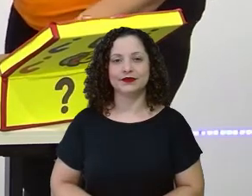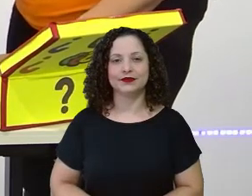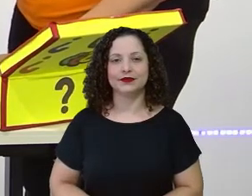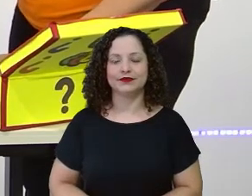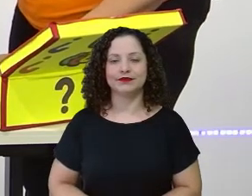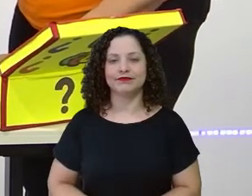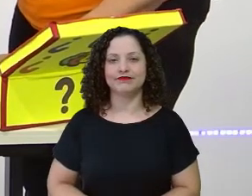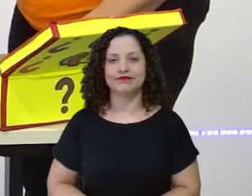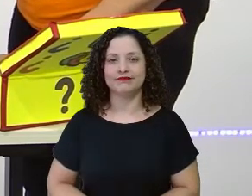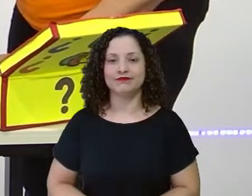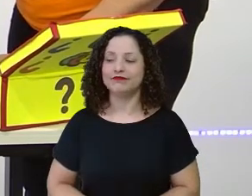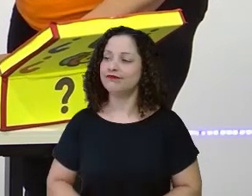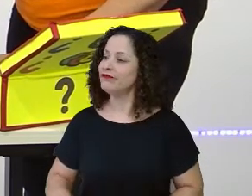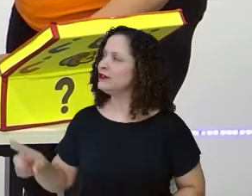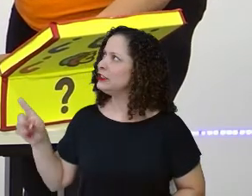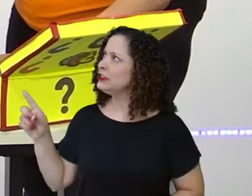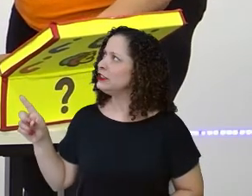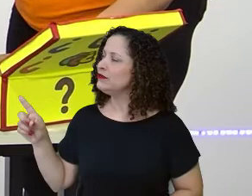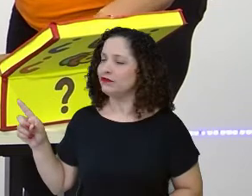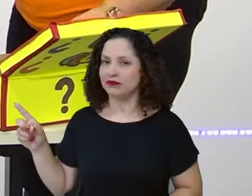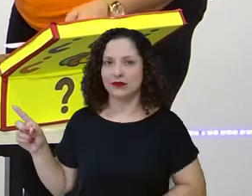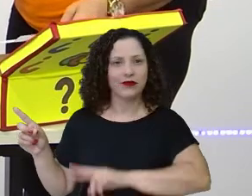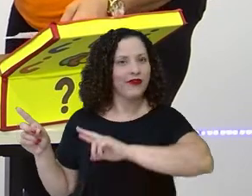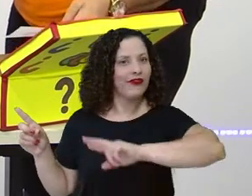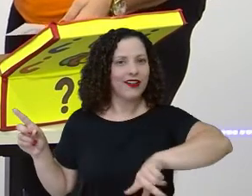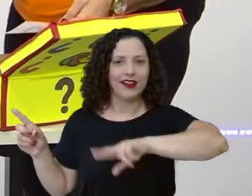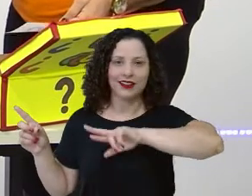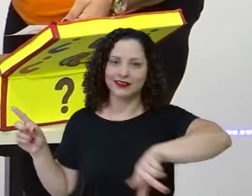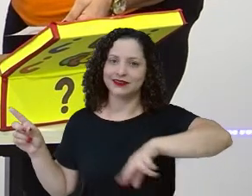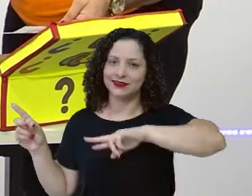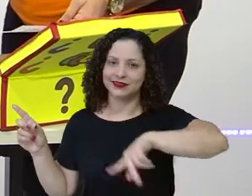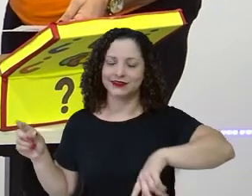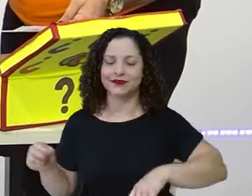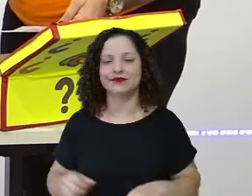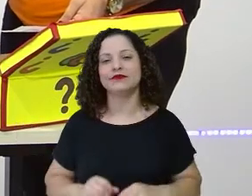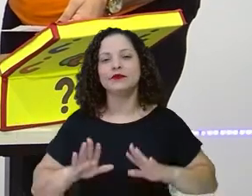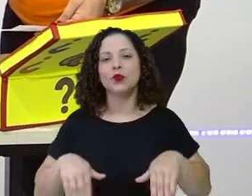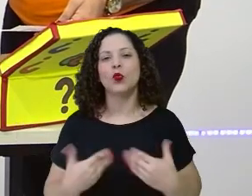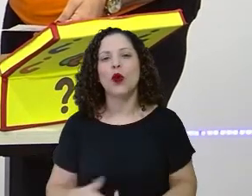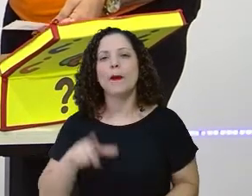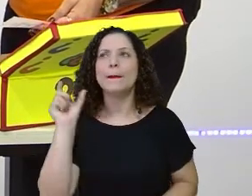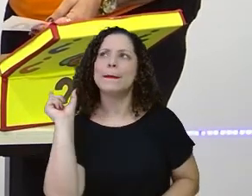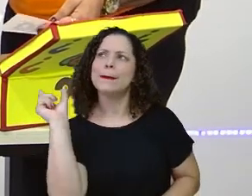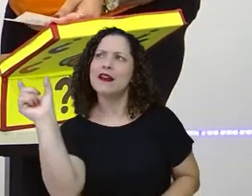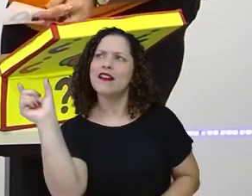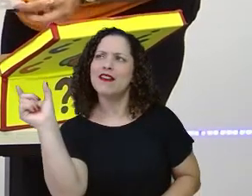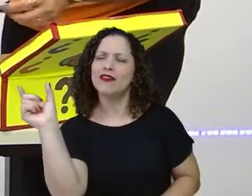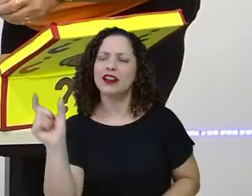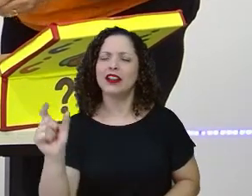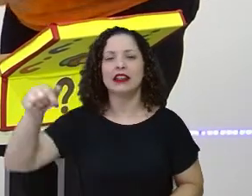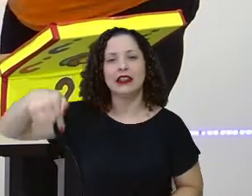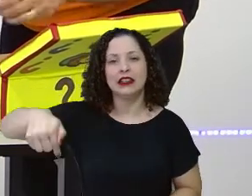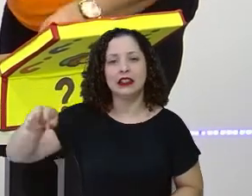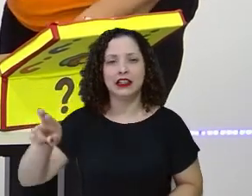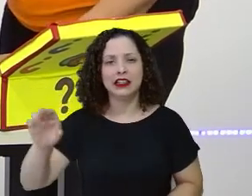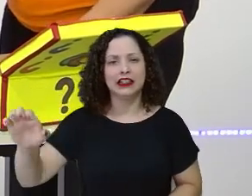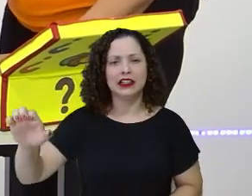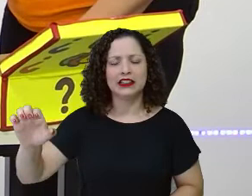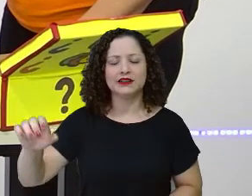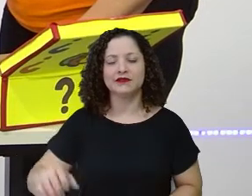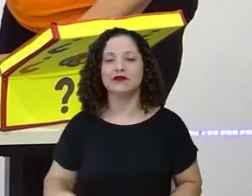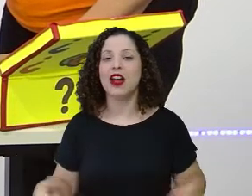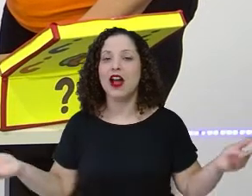E aqui? Não tá aqui! Não tá aí! Que palavra é essa? Que! Que! E aqui?